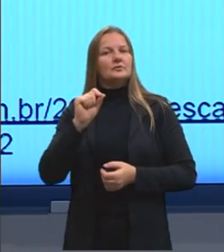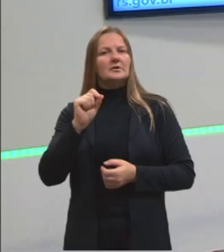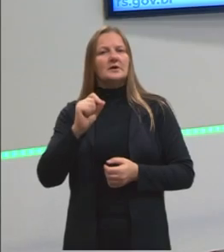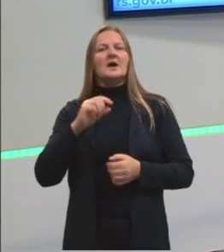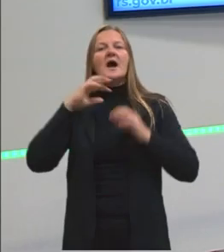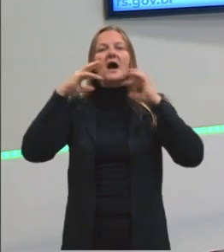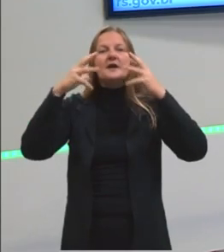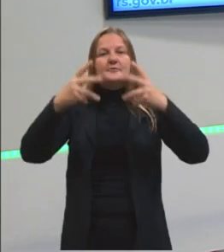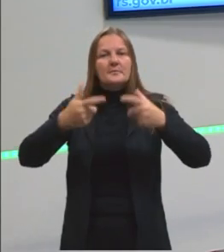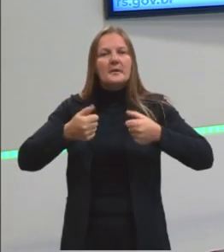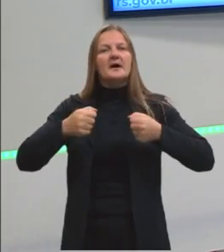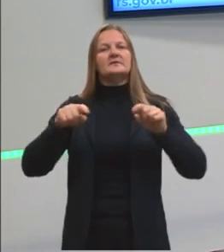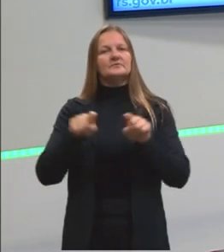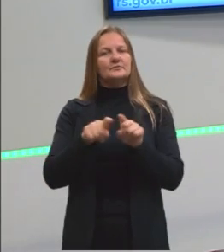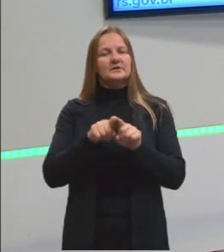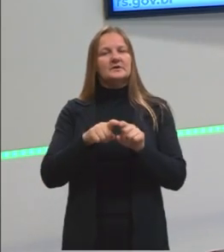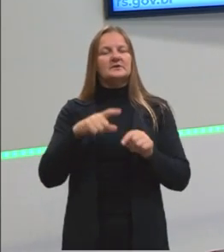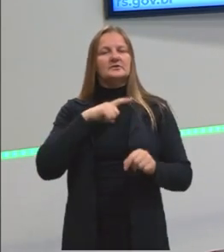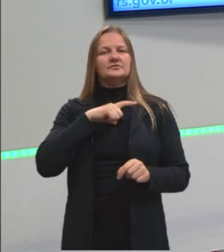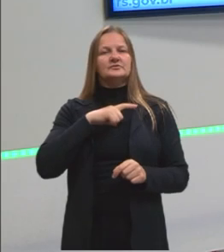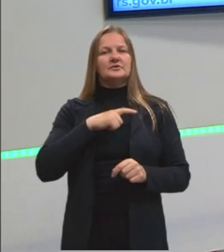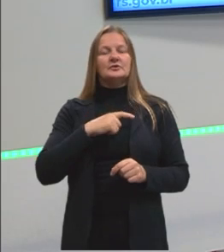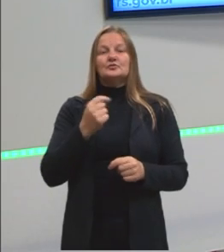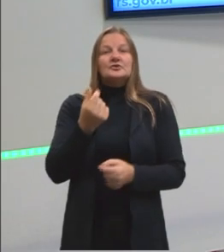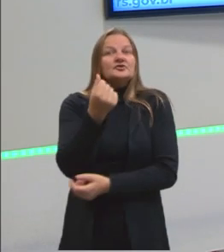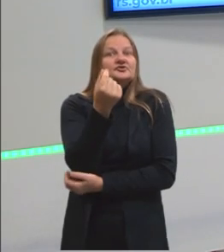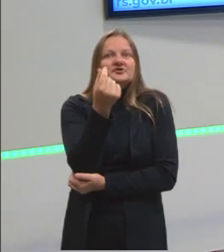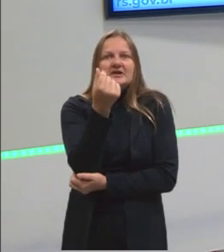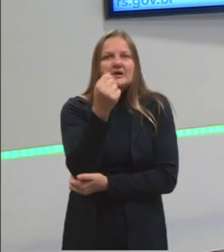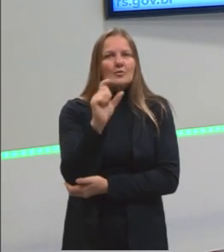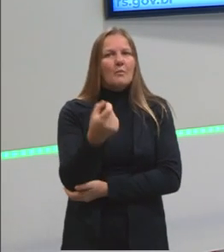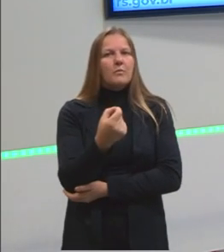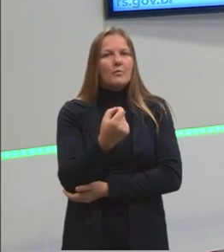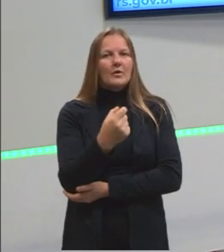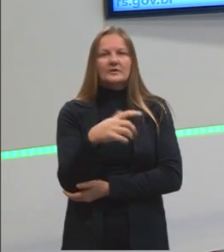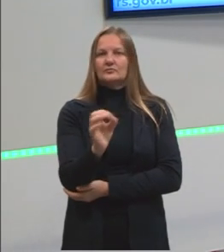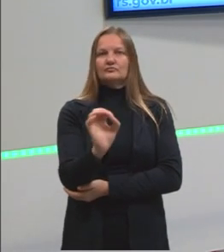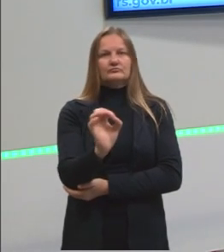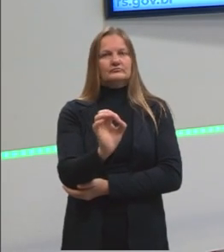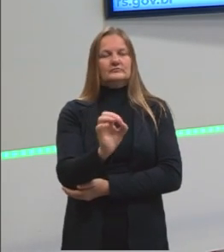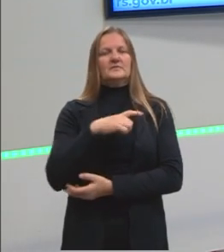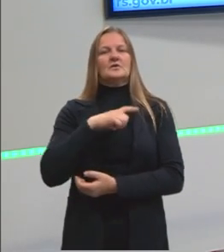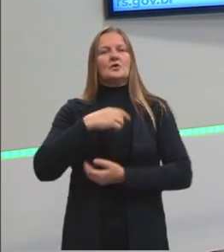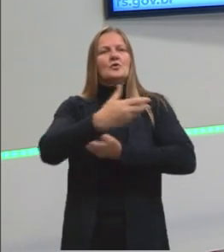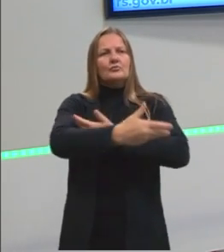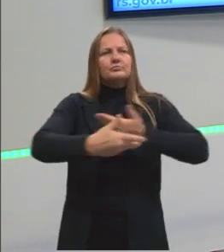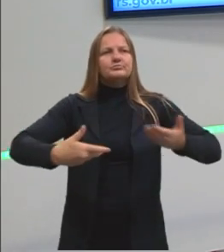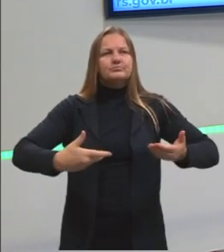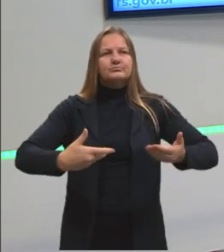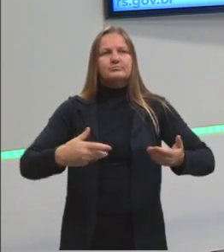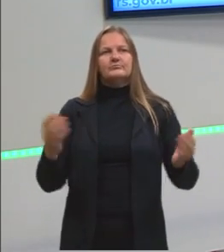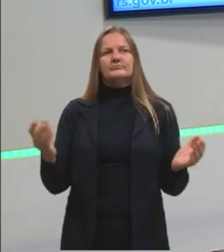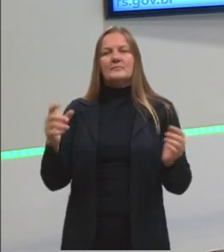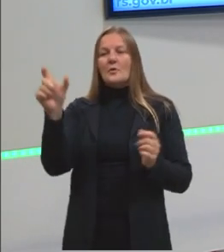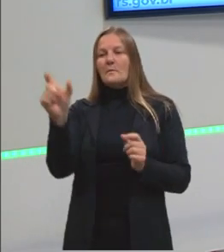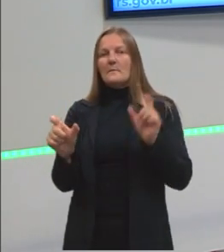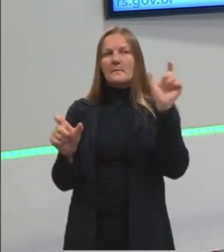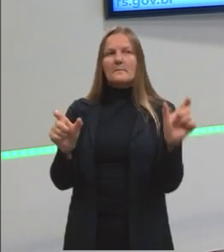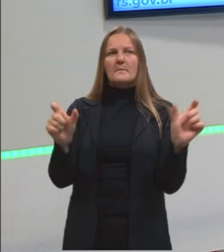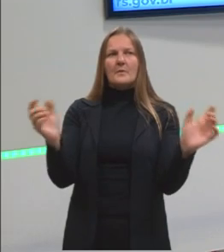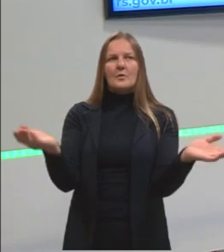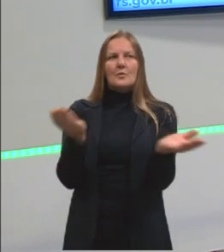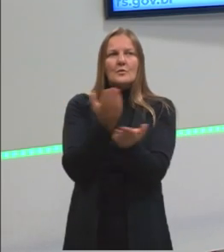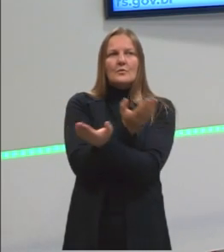animais. Então, não tínhamos aquela moeda, o dinheiro para trocar. Trocávamos o que tínhamos ali, excesso à